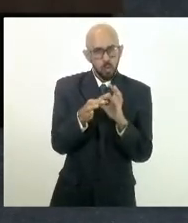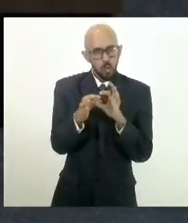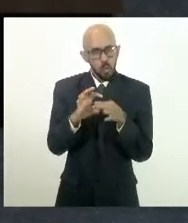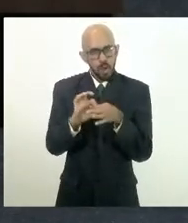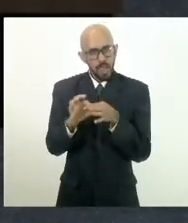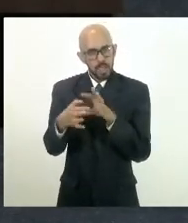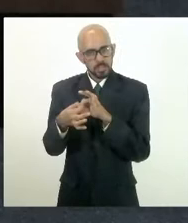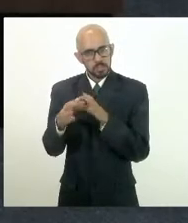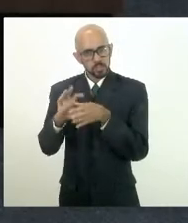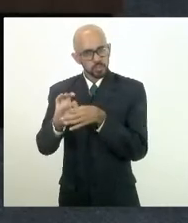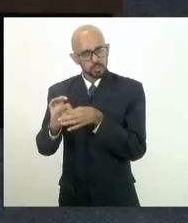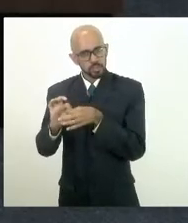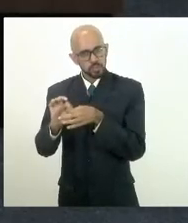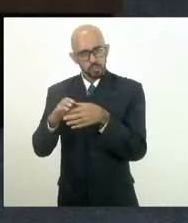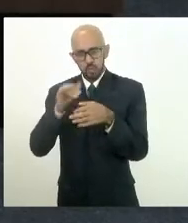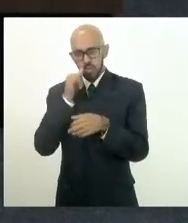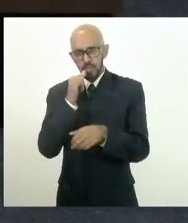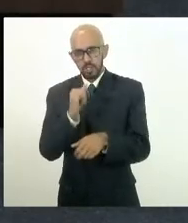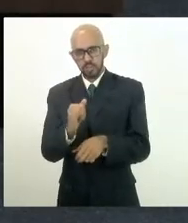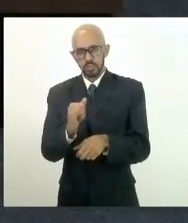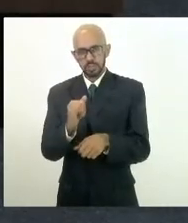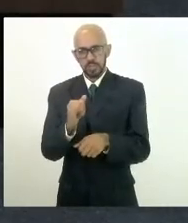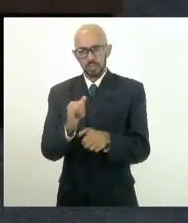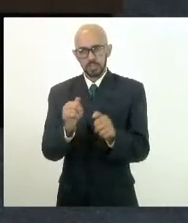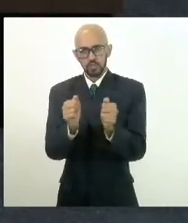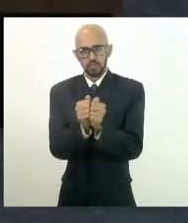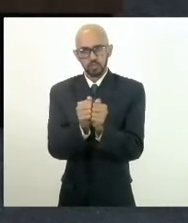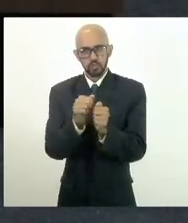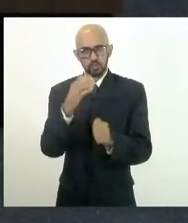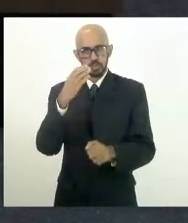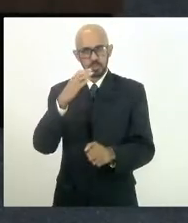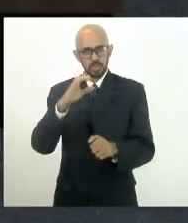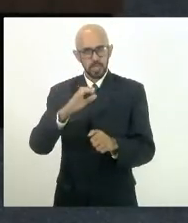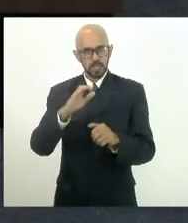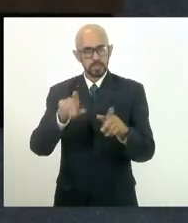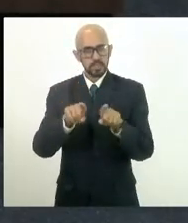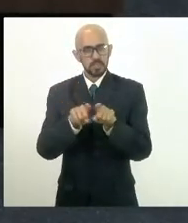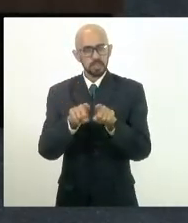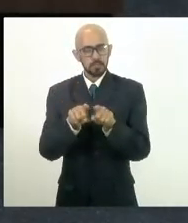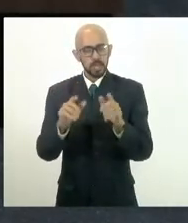pela ciência e pelas preces